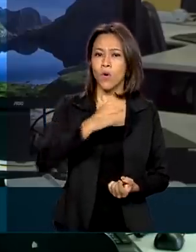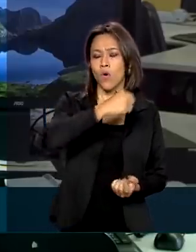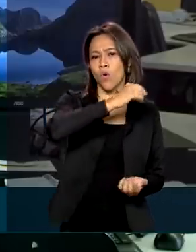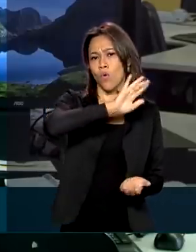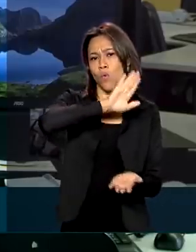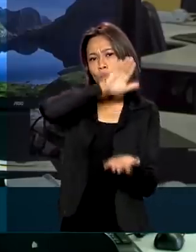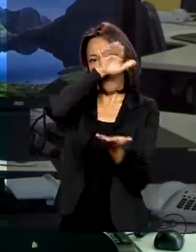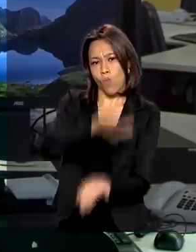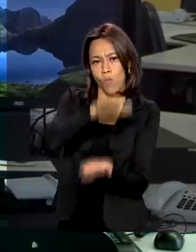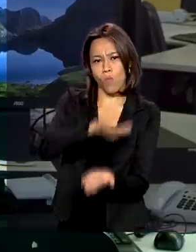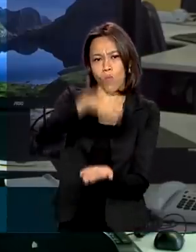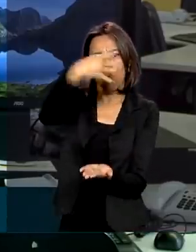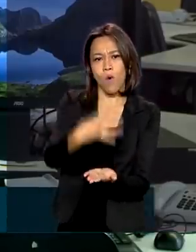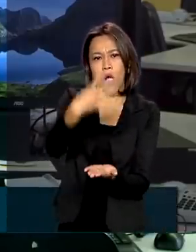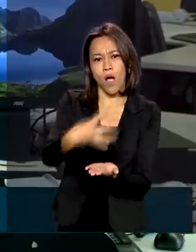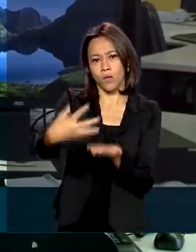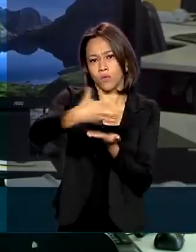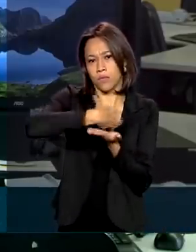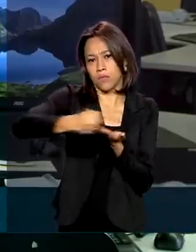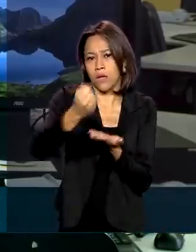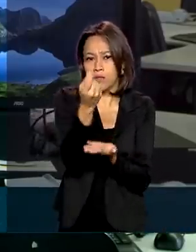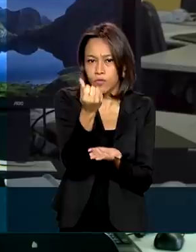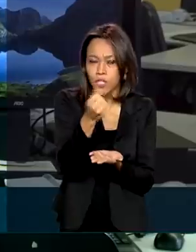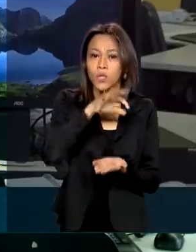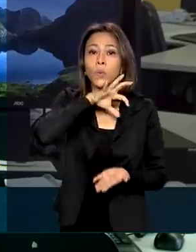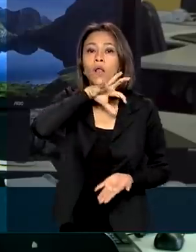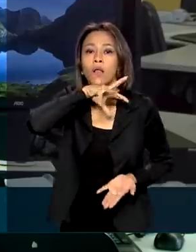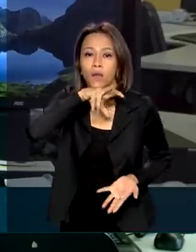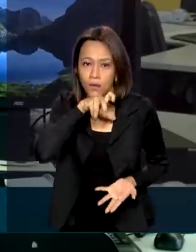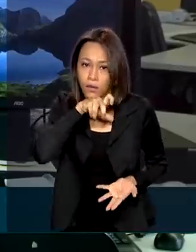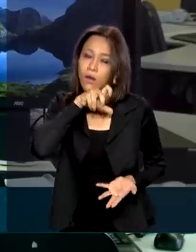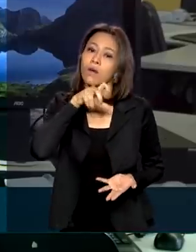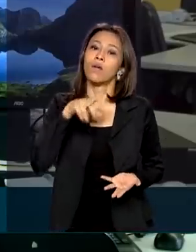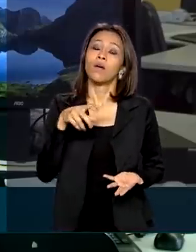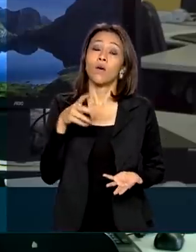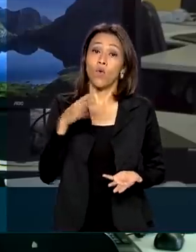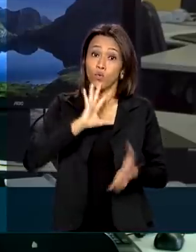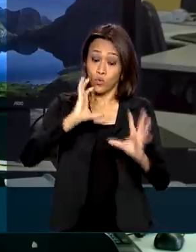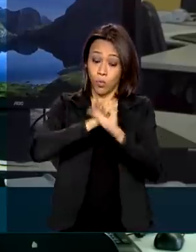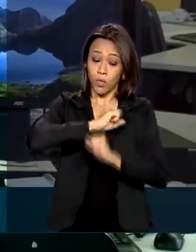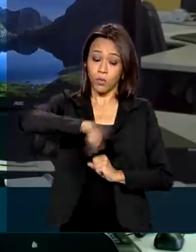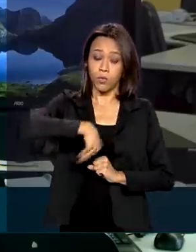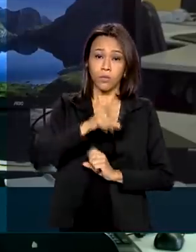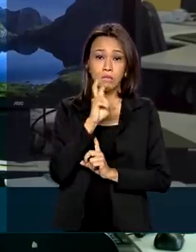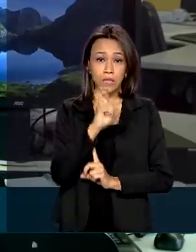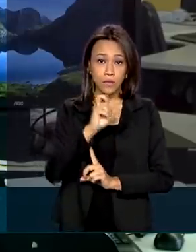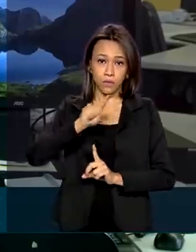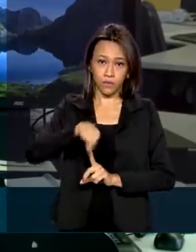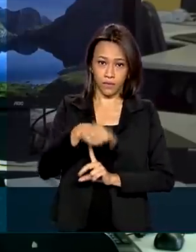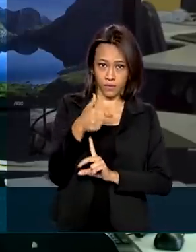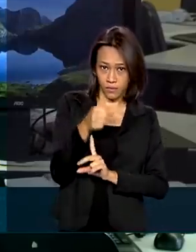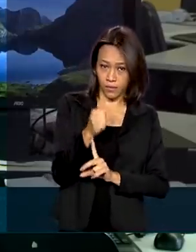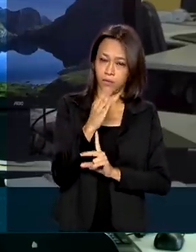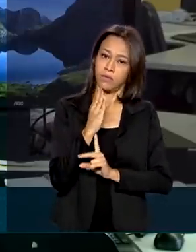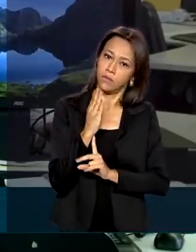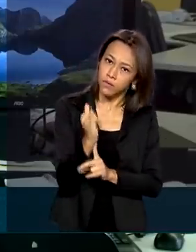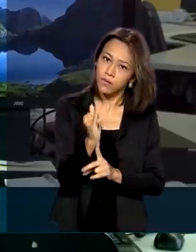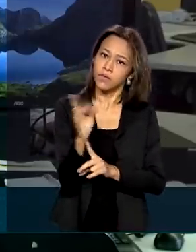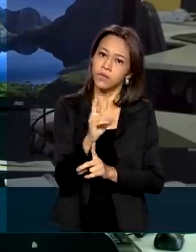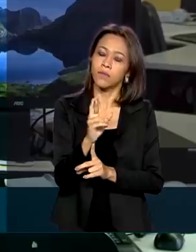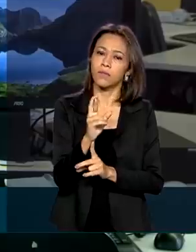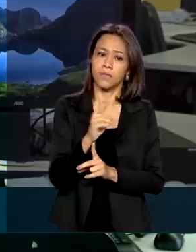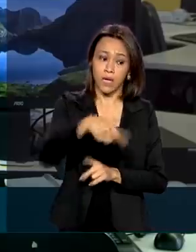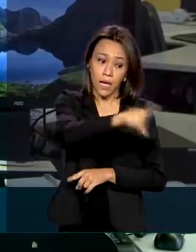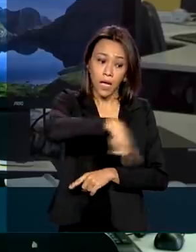lote da restituição do imposto de renda. O valor total a ser pago é de R 5,7 bilhões. Os